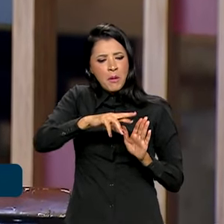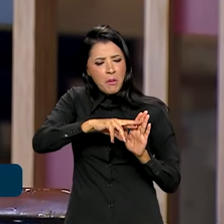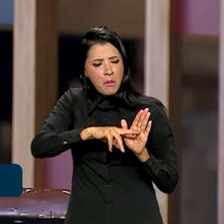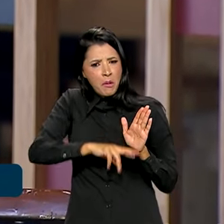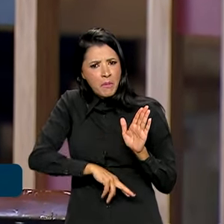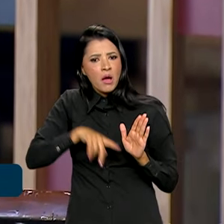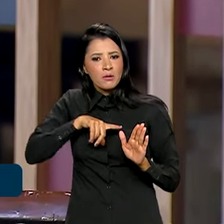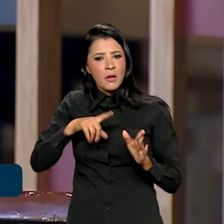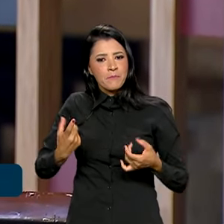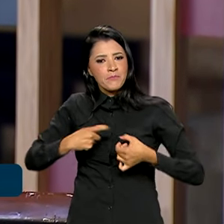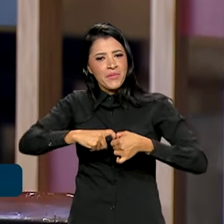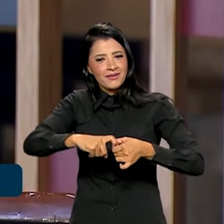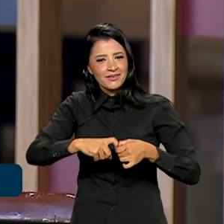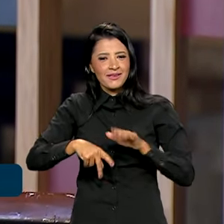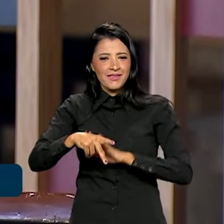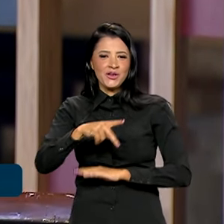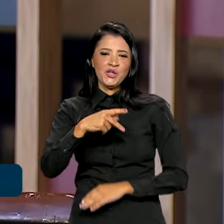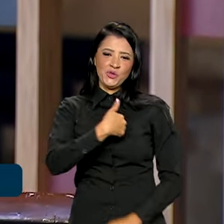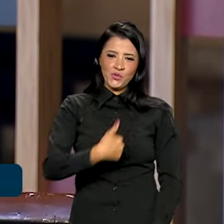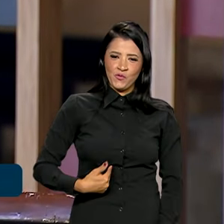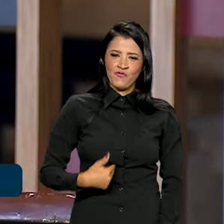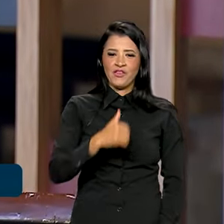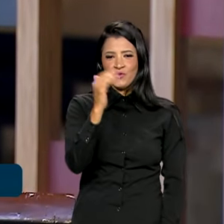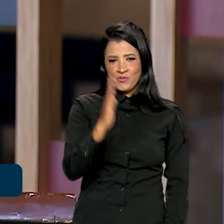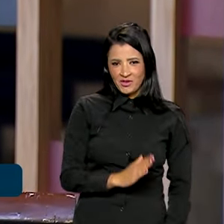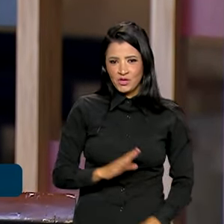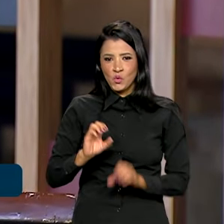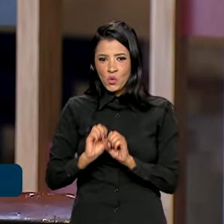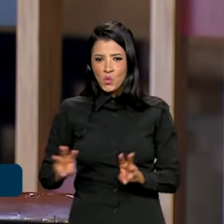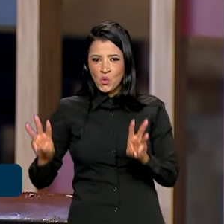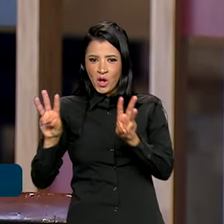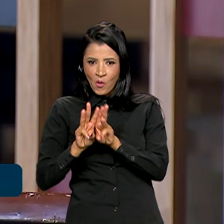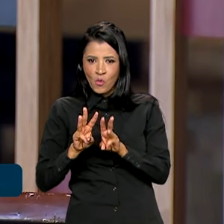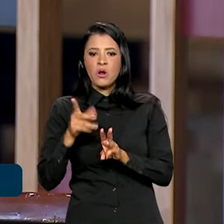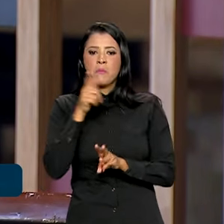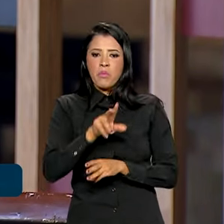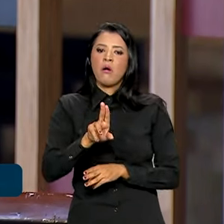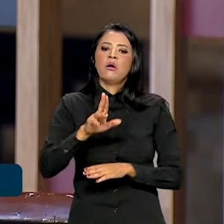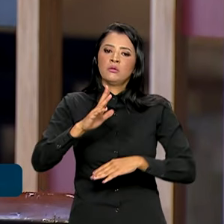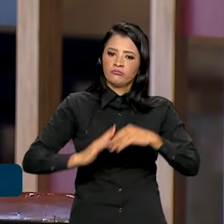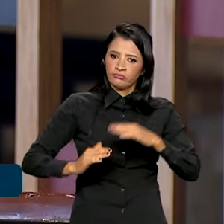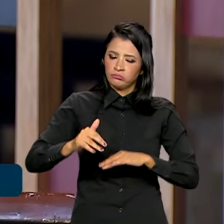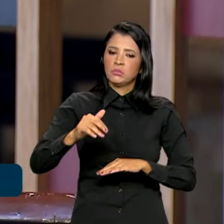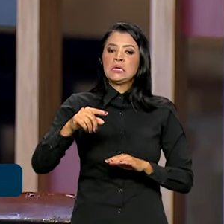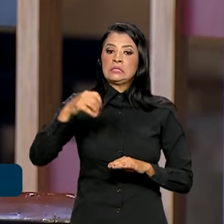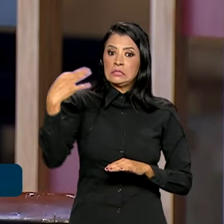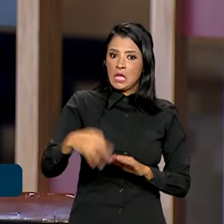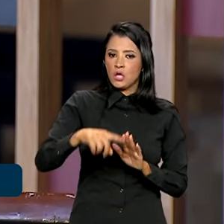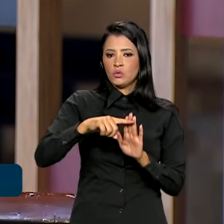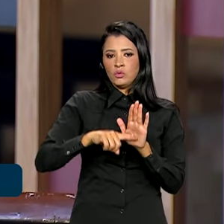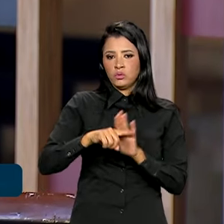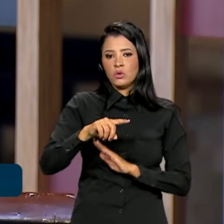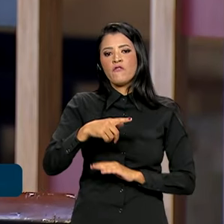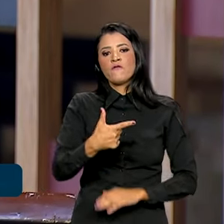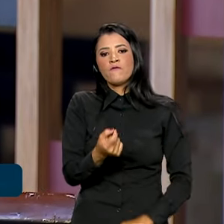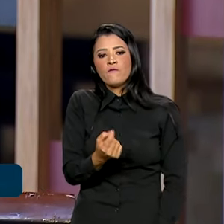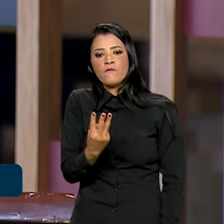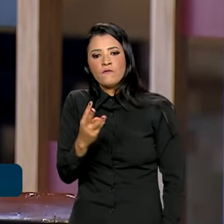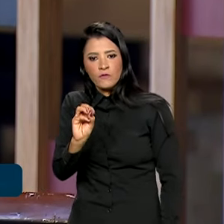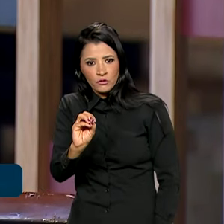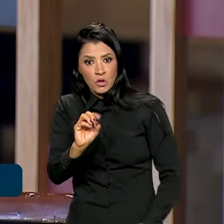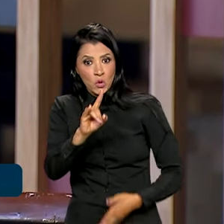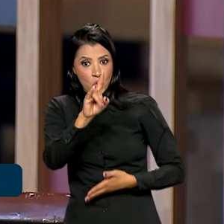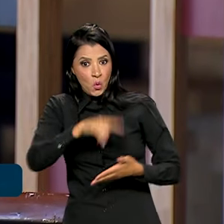parceria entre o governo brasileiro e a ONU para a implementação da Agenda 2030. É um documento inclusivo,